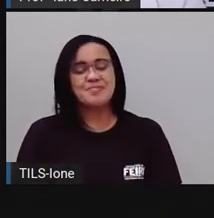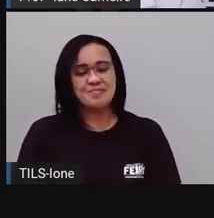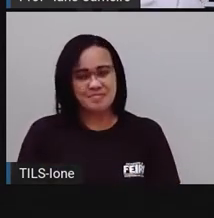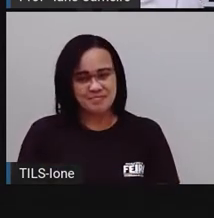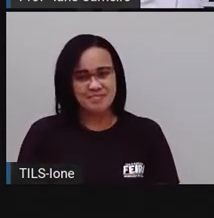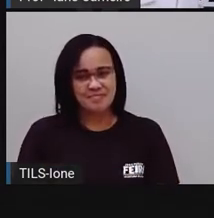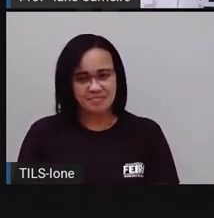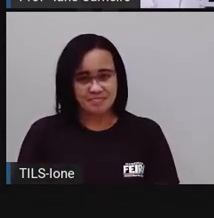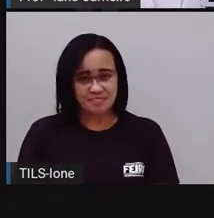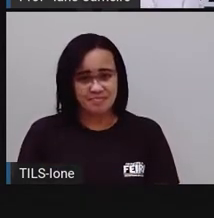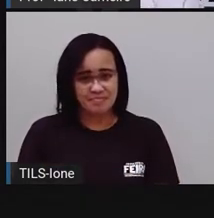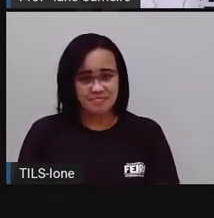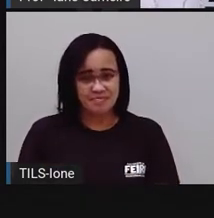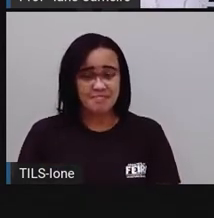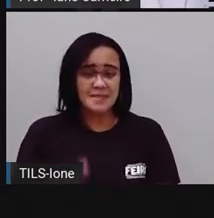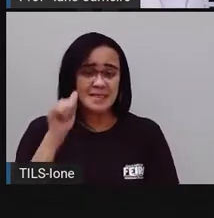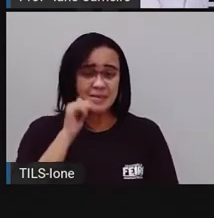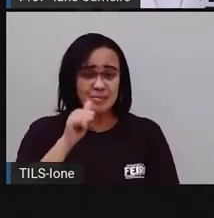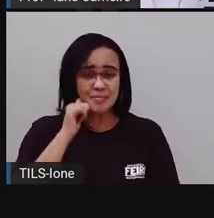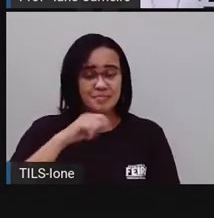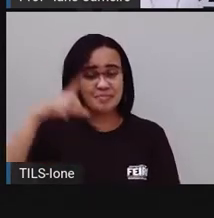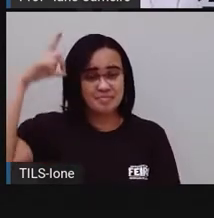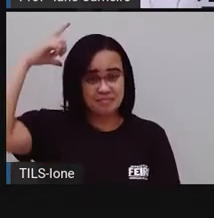A Princesa Maribel.